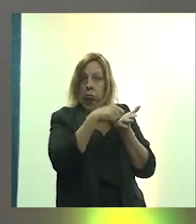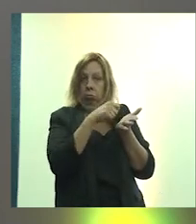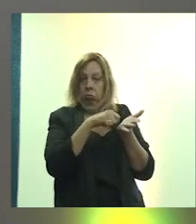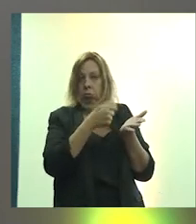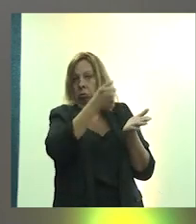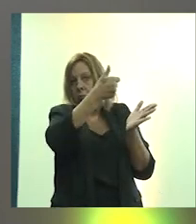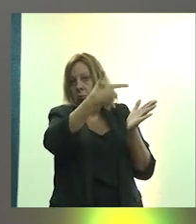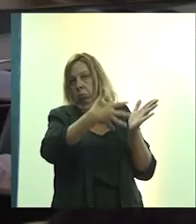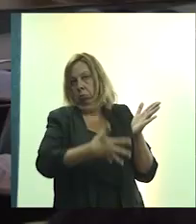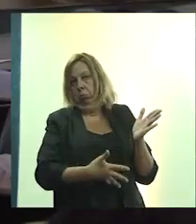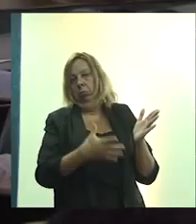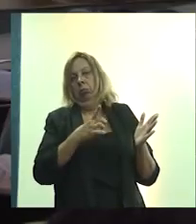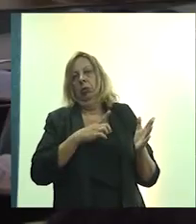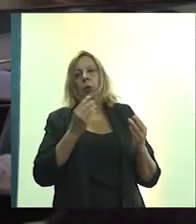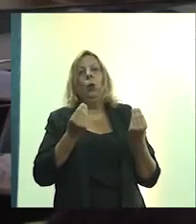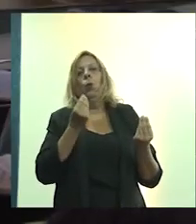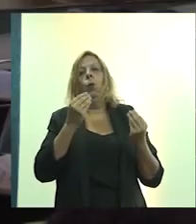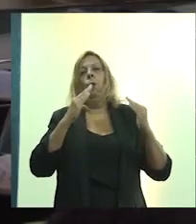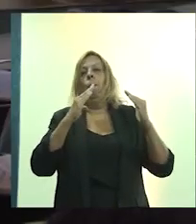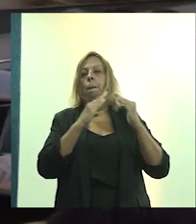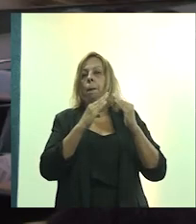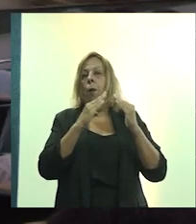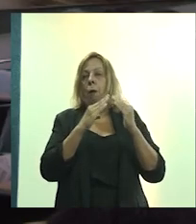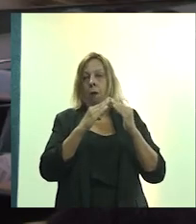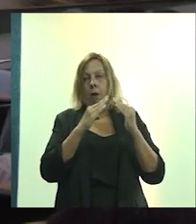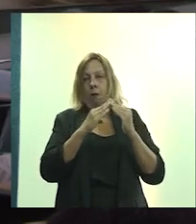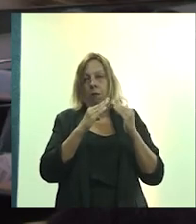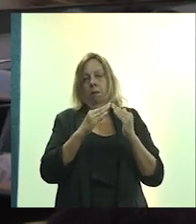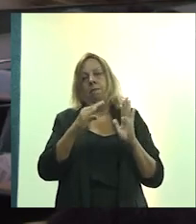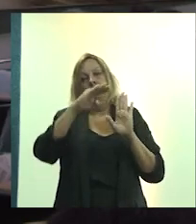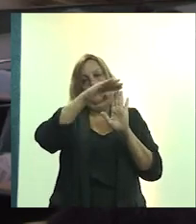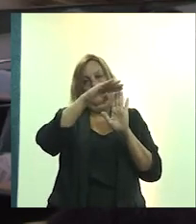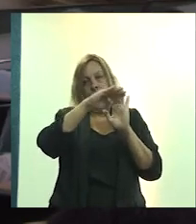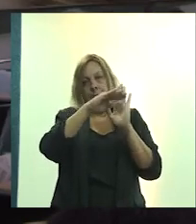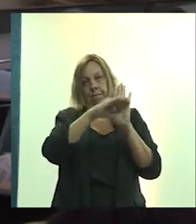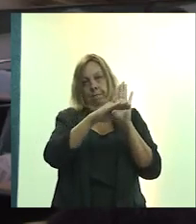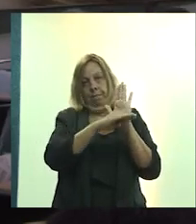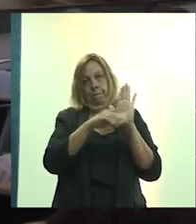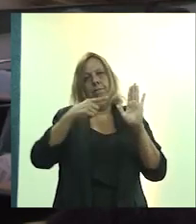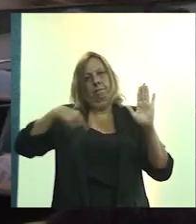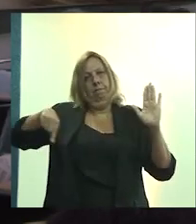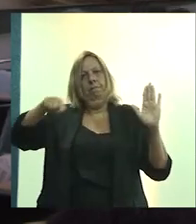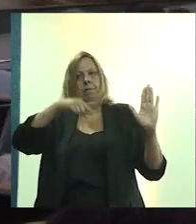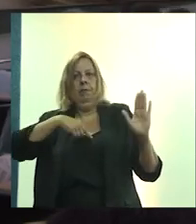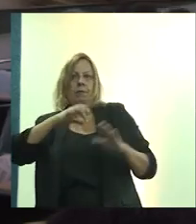sobre condições da moradia no quesito que é de nosso domínio.